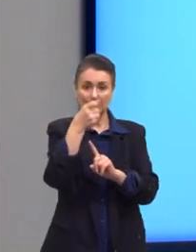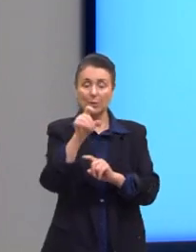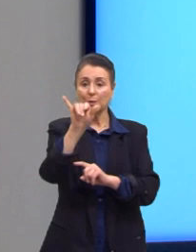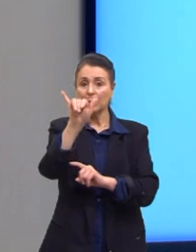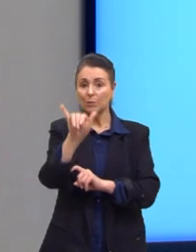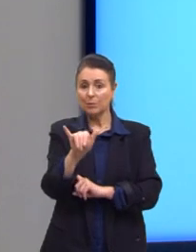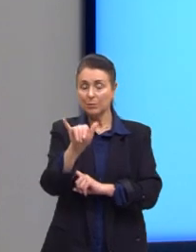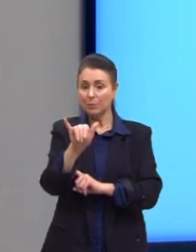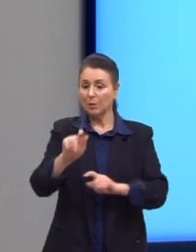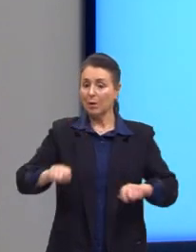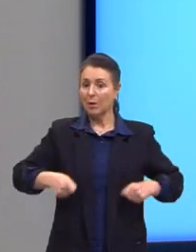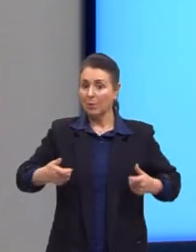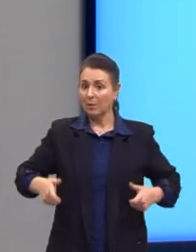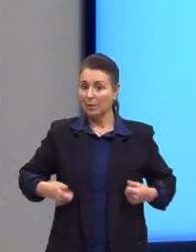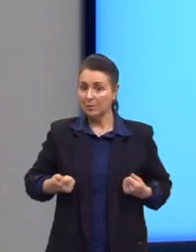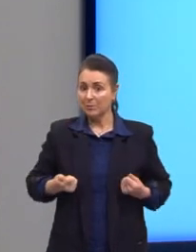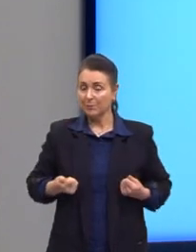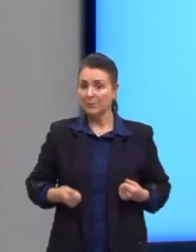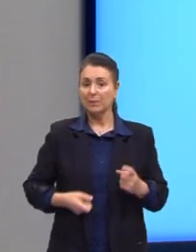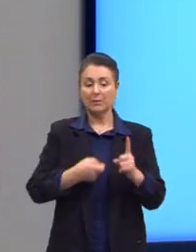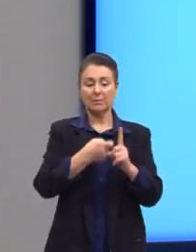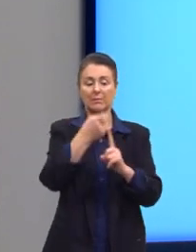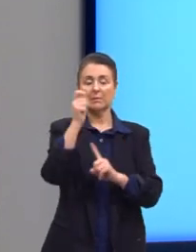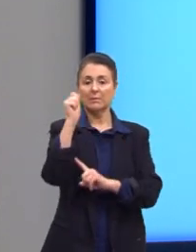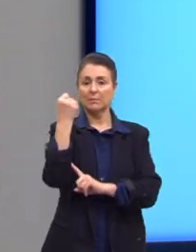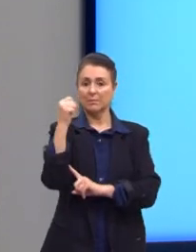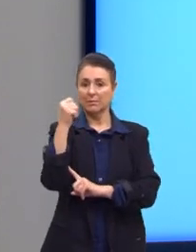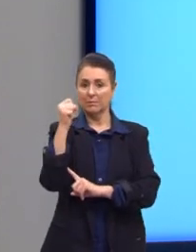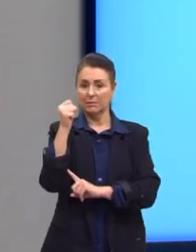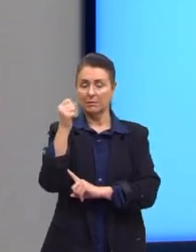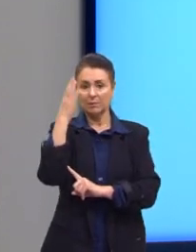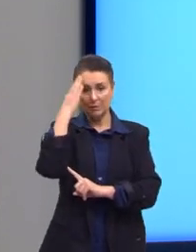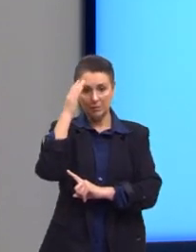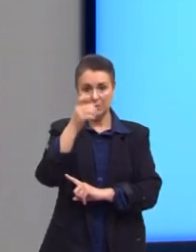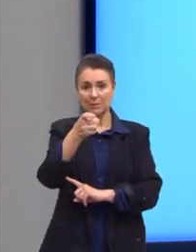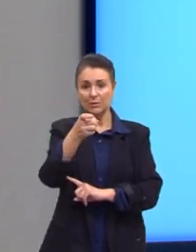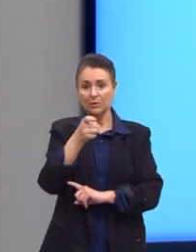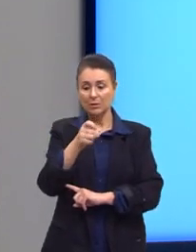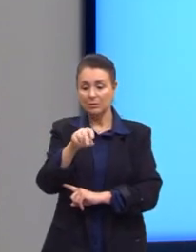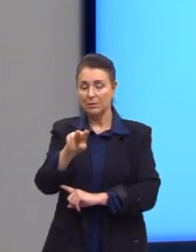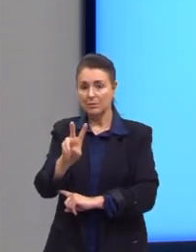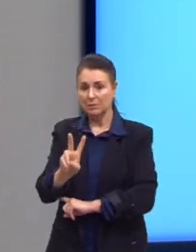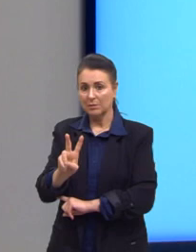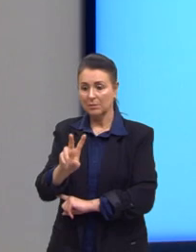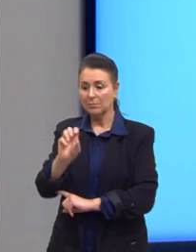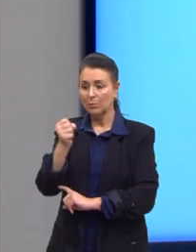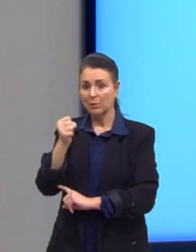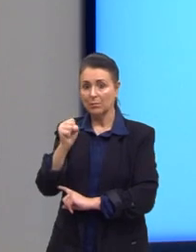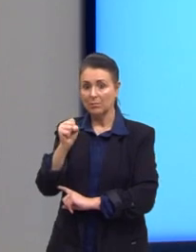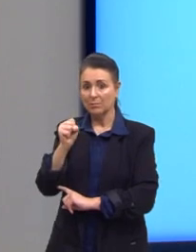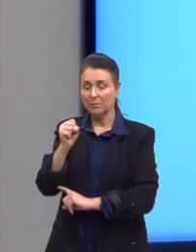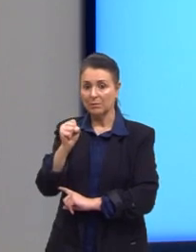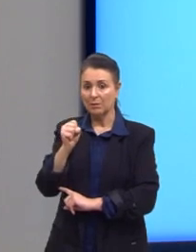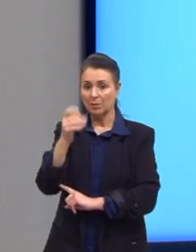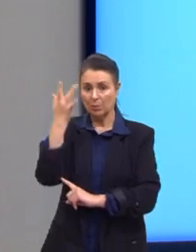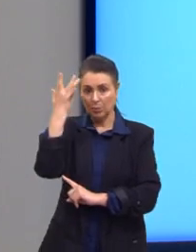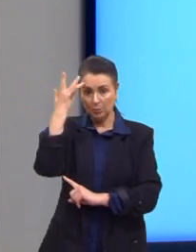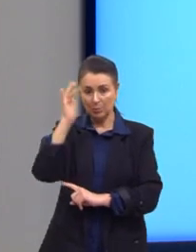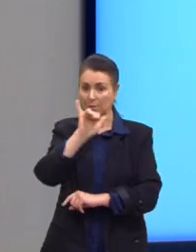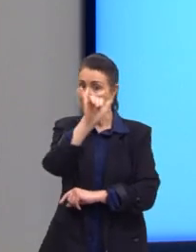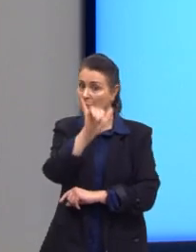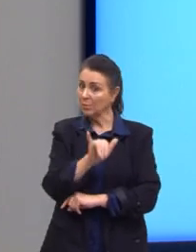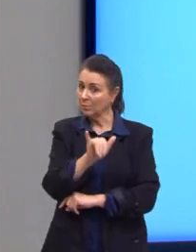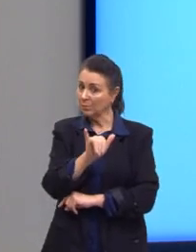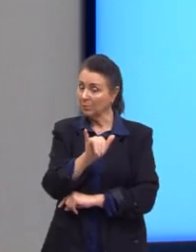o gasto. Como nós temos o mês 8, a gente sabe que o x vértice, então, é 8, né? A gente só não sabe o y,